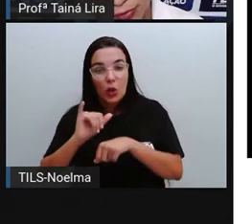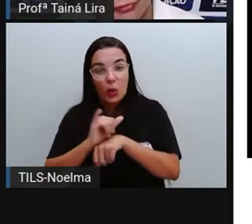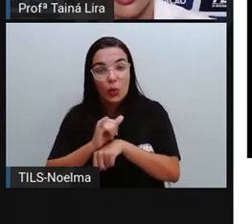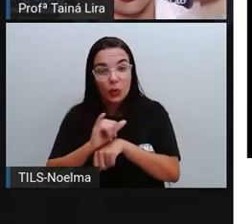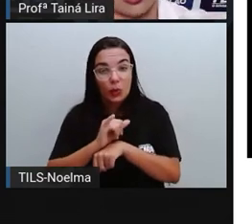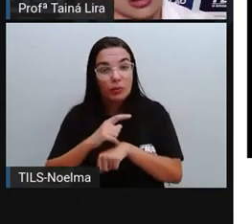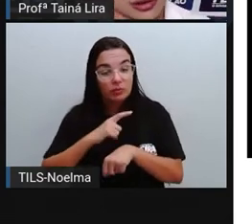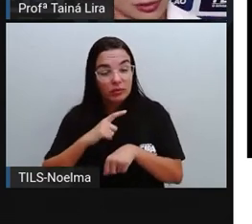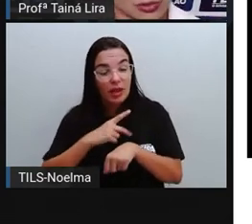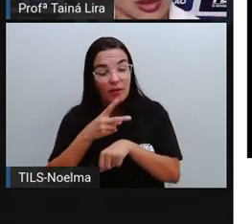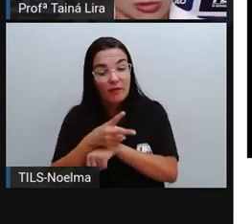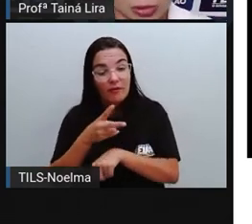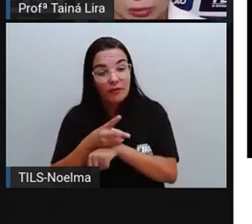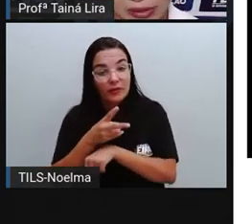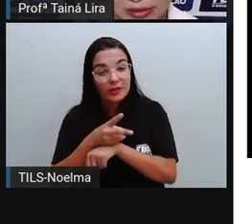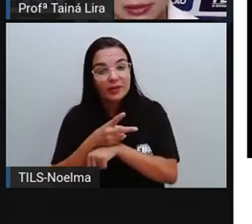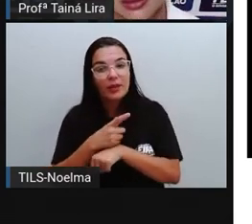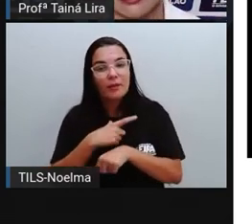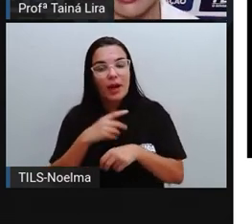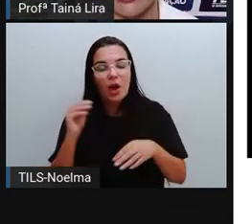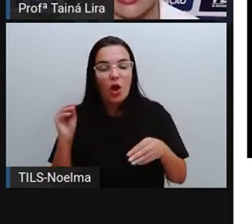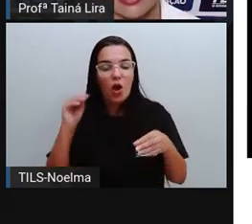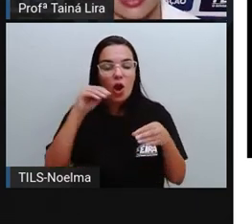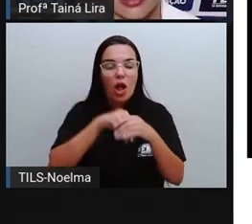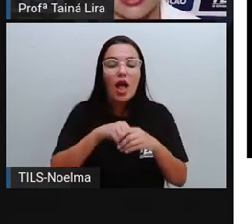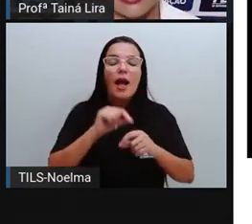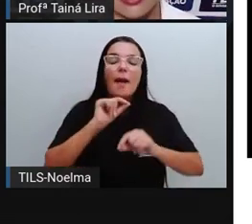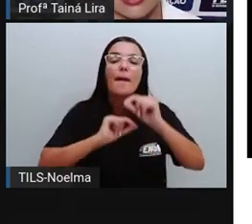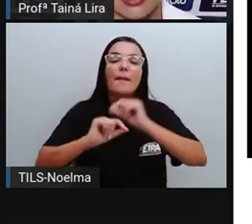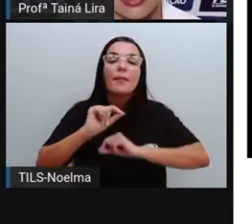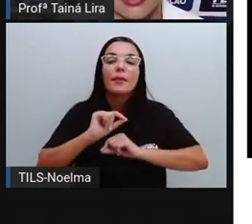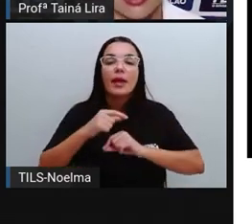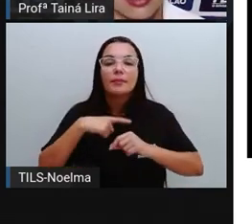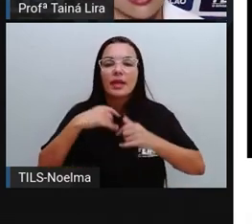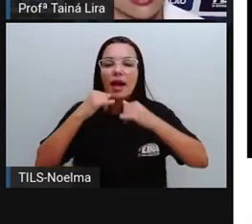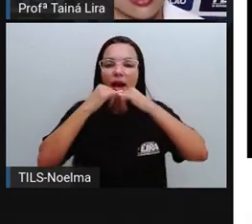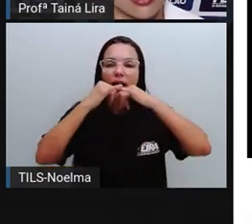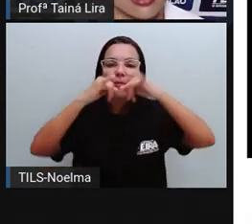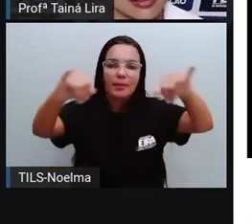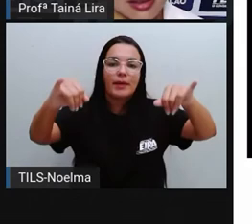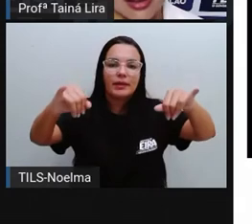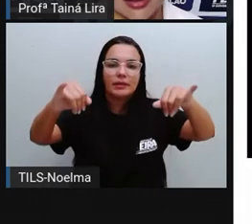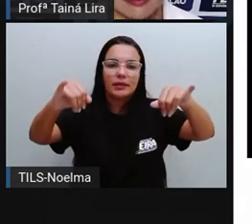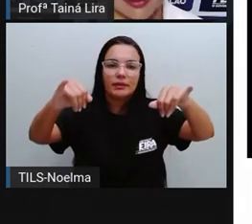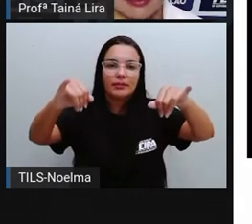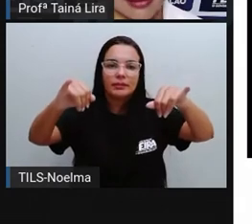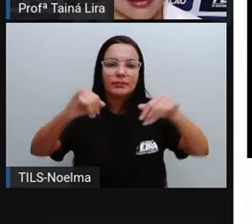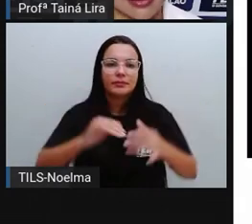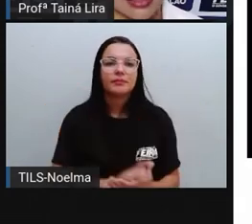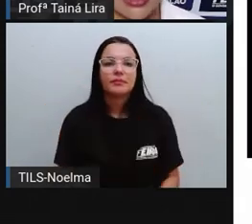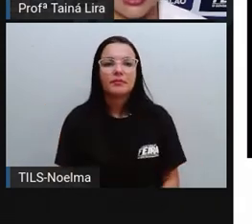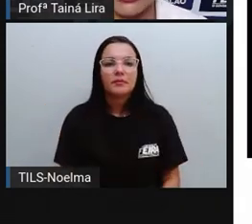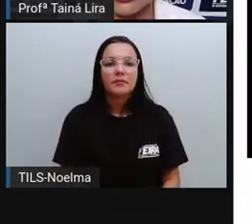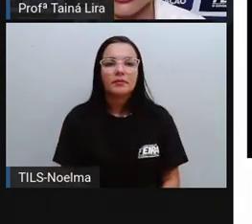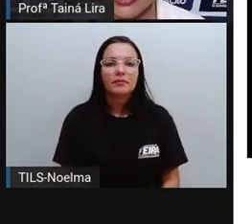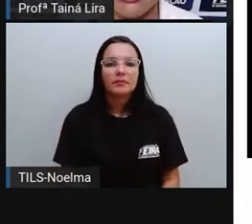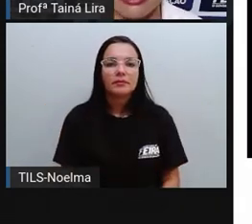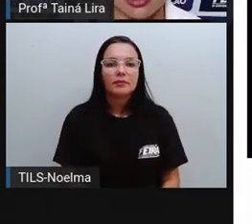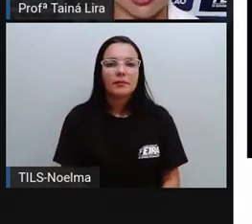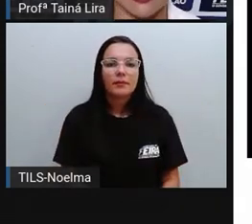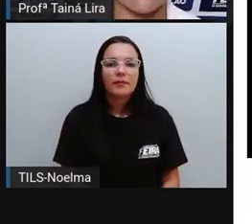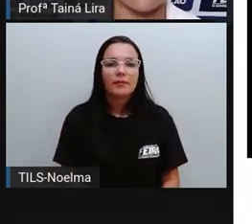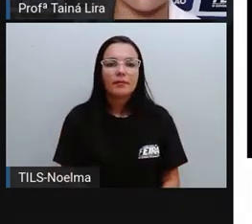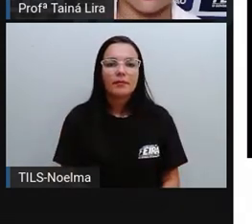foi feito um vídeo colocado no YouTube pra fazer aí essa propaganda do